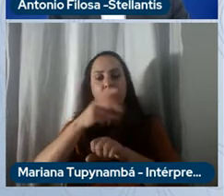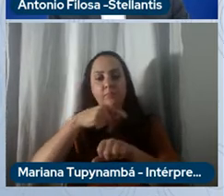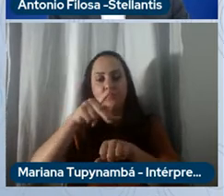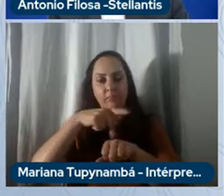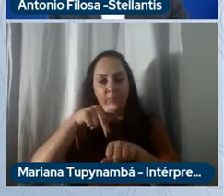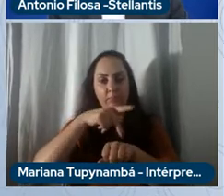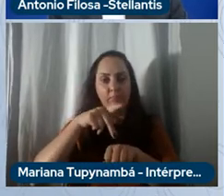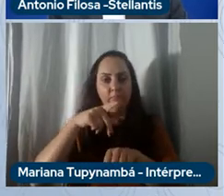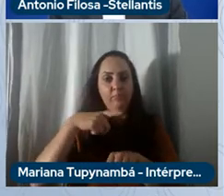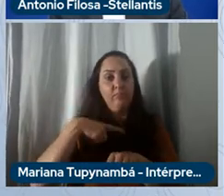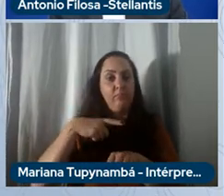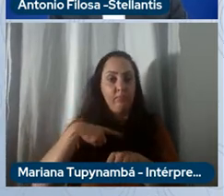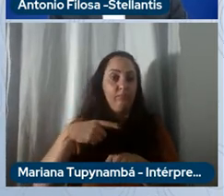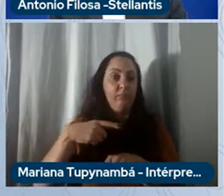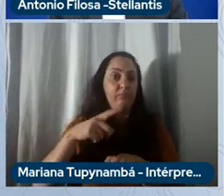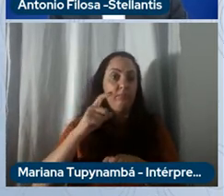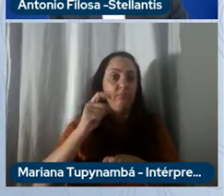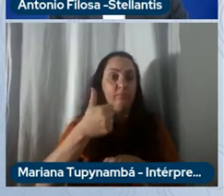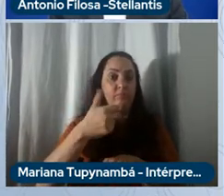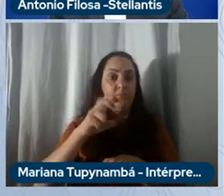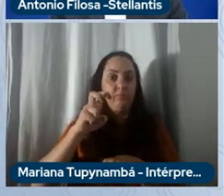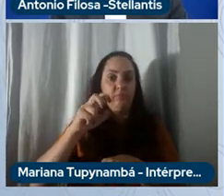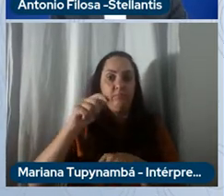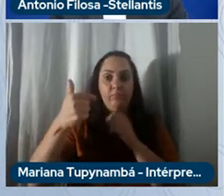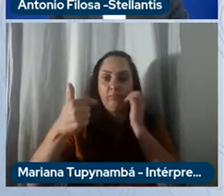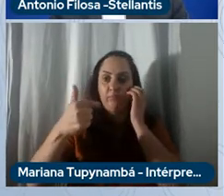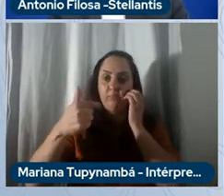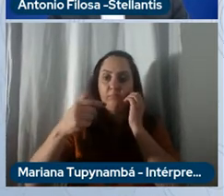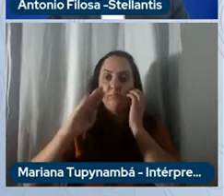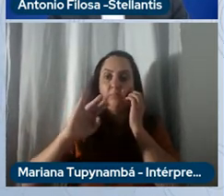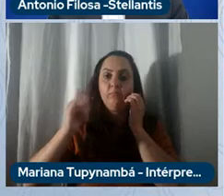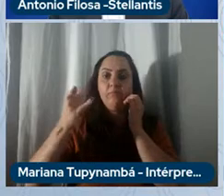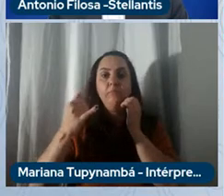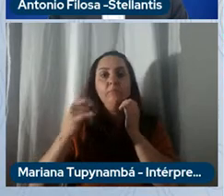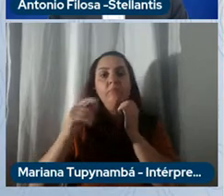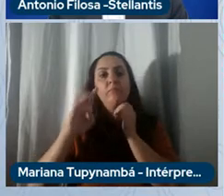passado um pouco mais de 150 Bios de euros.